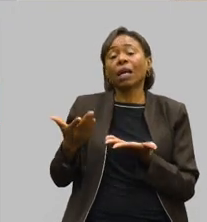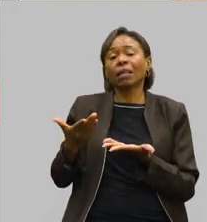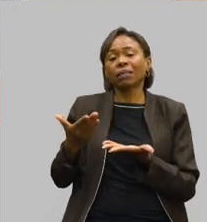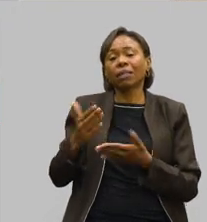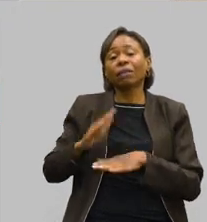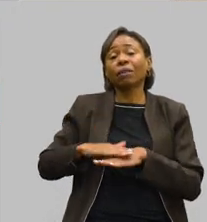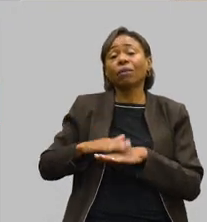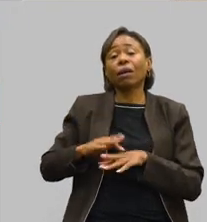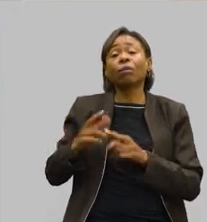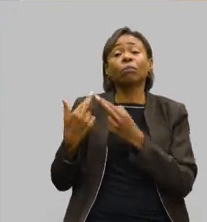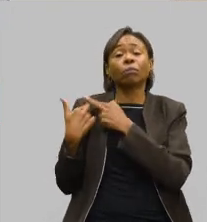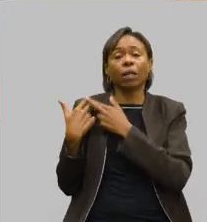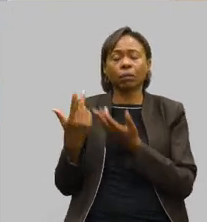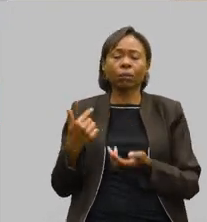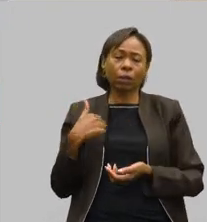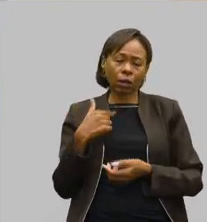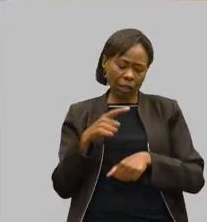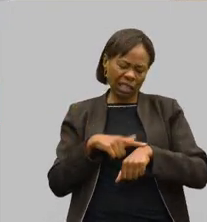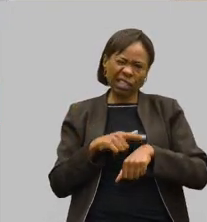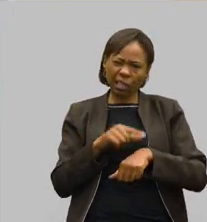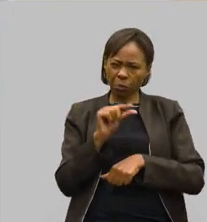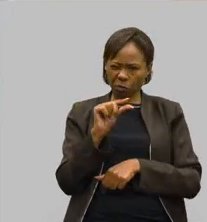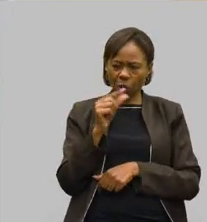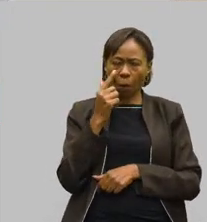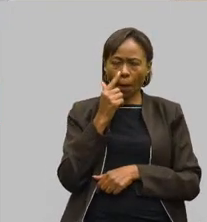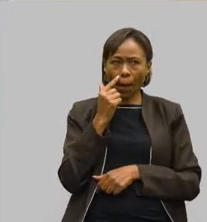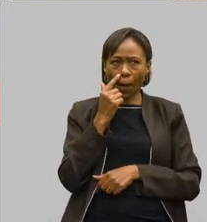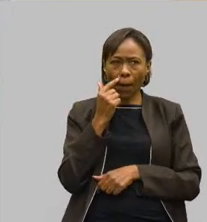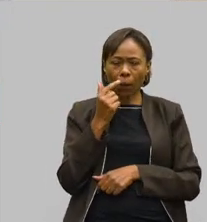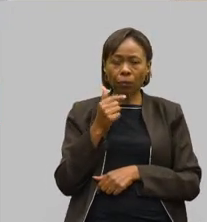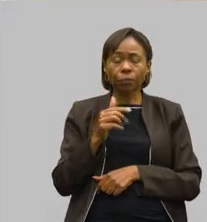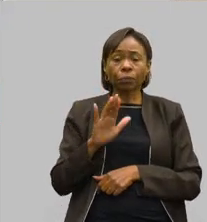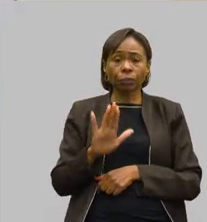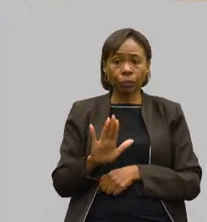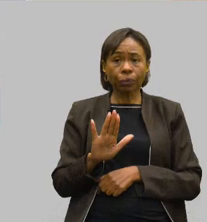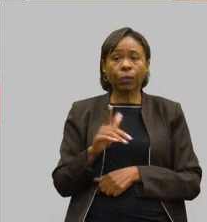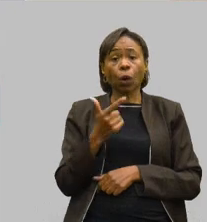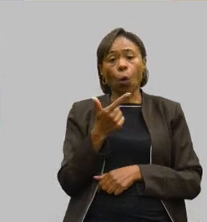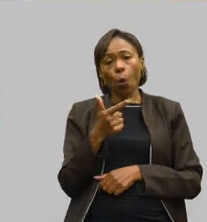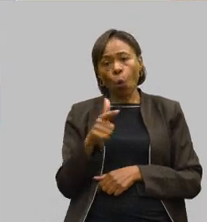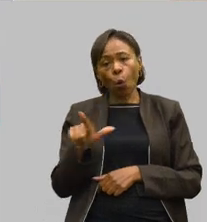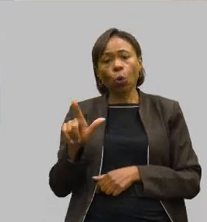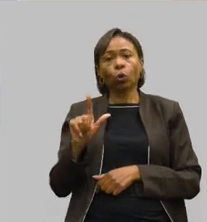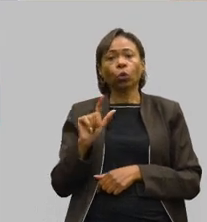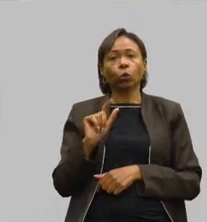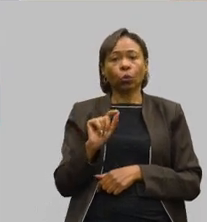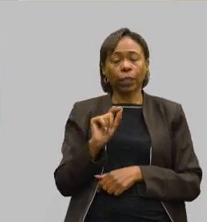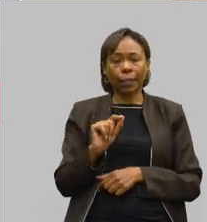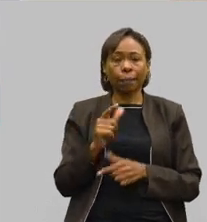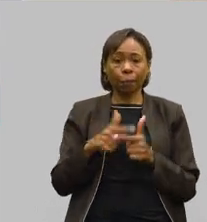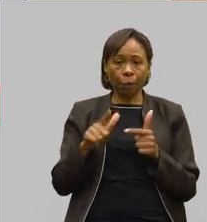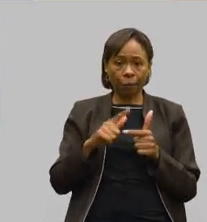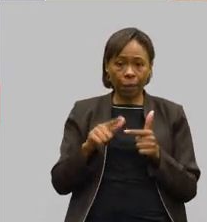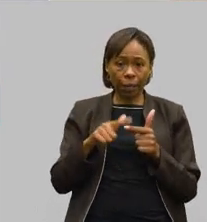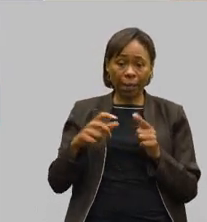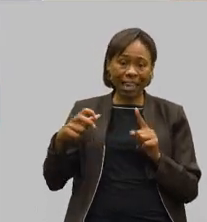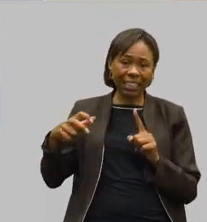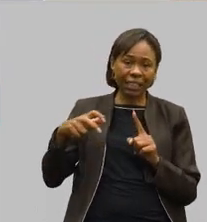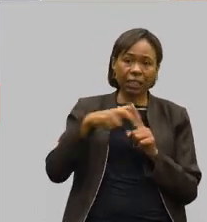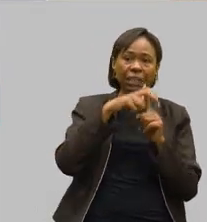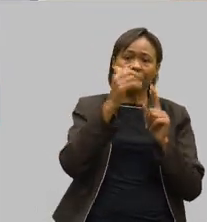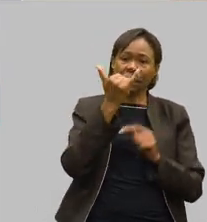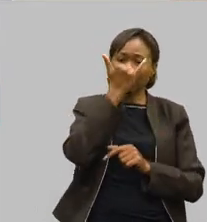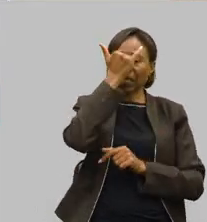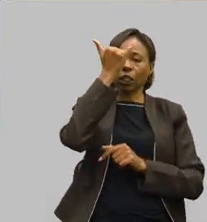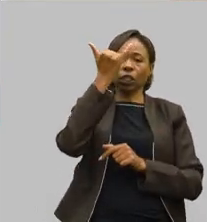Eu tenho pouco tempo, acho que já passou, mas também nós estamos com problemas de acidentes de trabalho, Minas também é o segundo estado com o maior